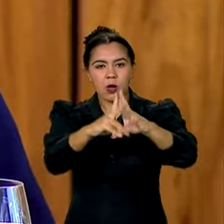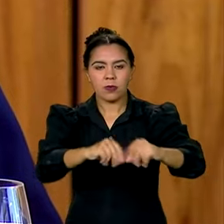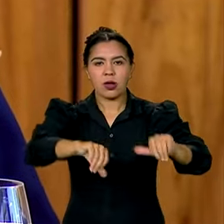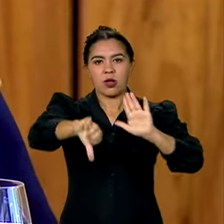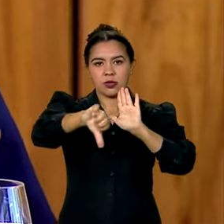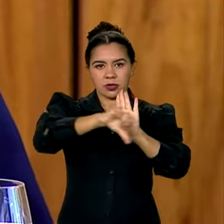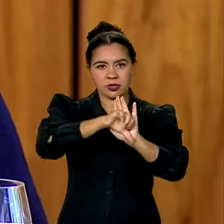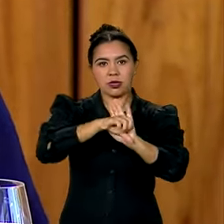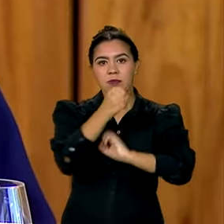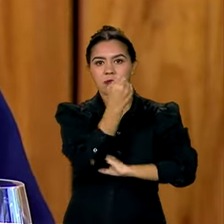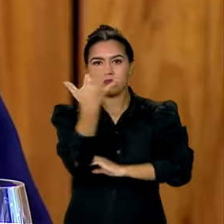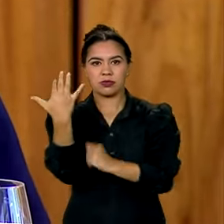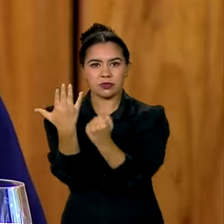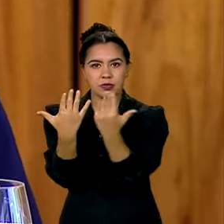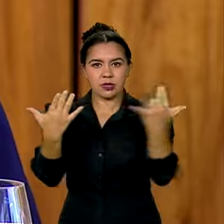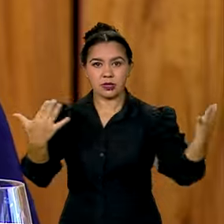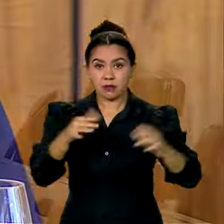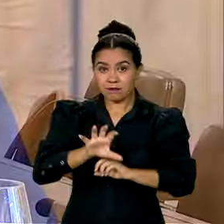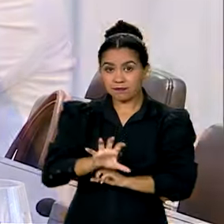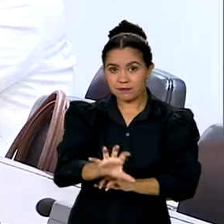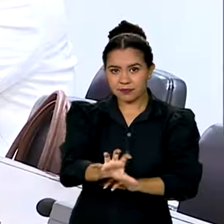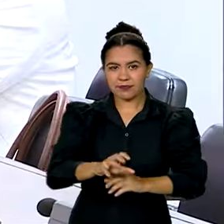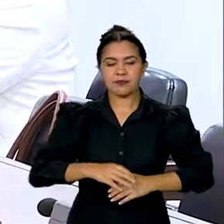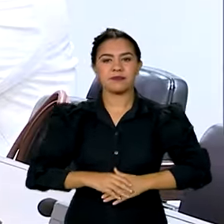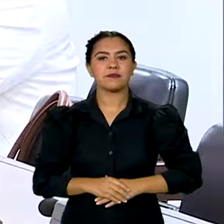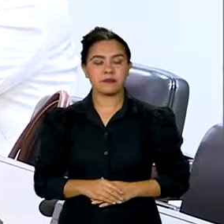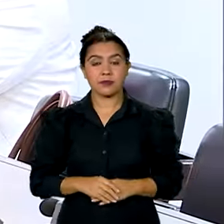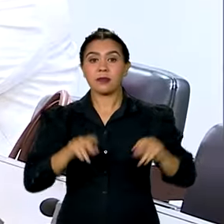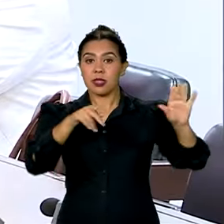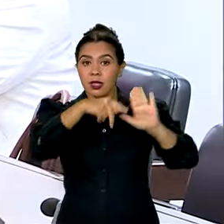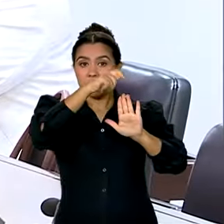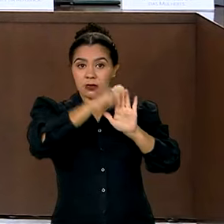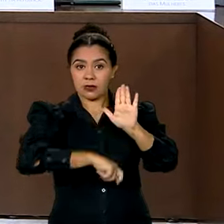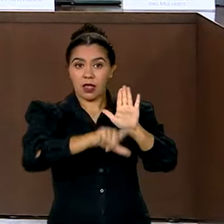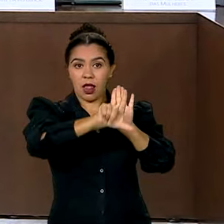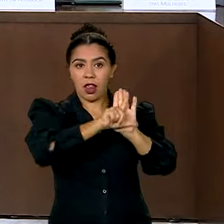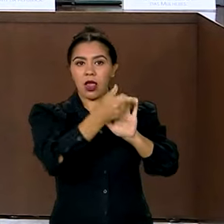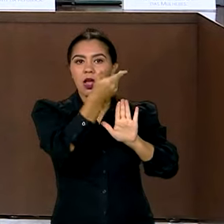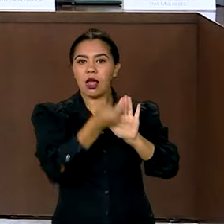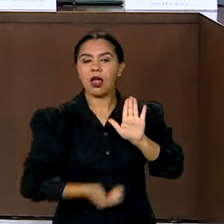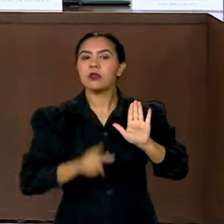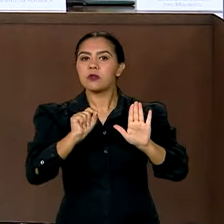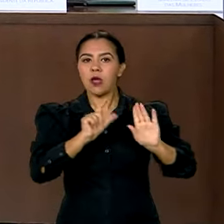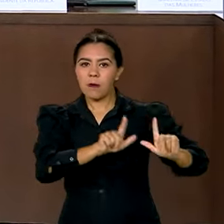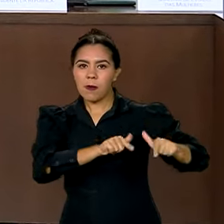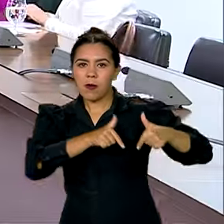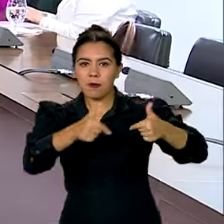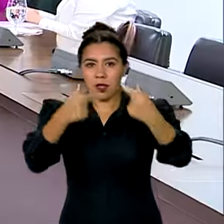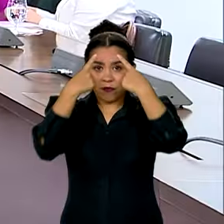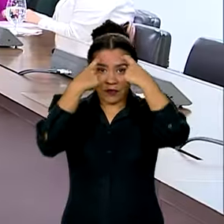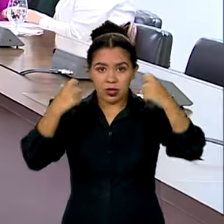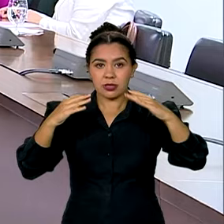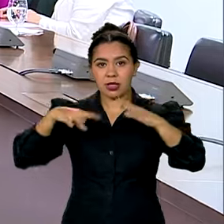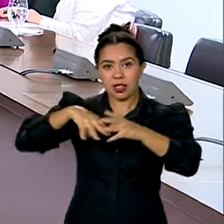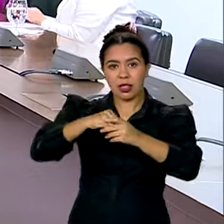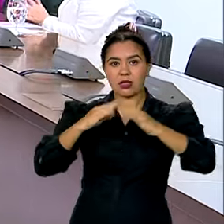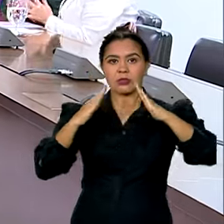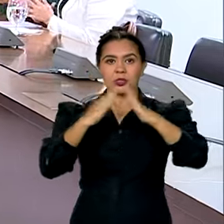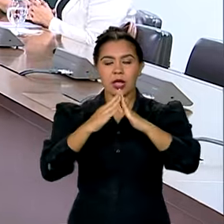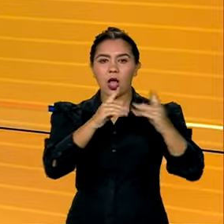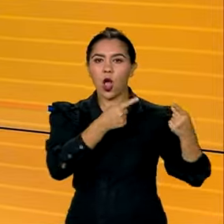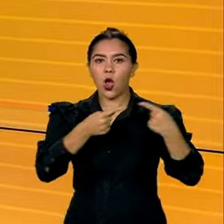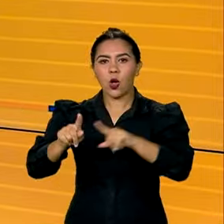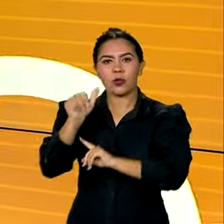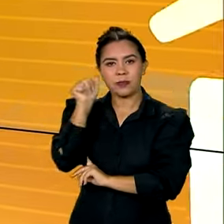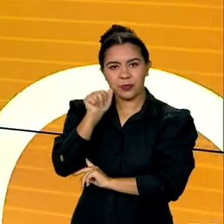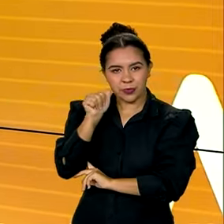de combate aos crimes ambientais na região. Sancionada a lei que fortalece o enfrentamento à violência doméstica contra a